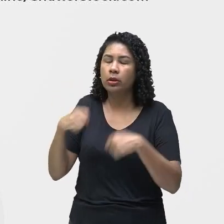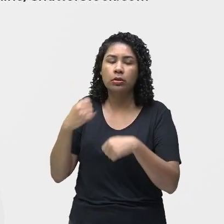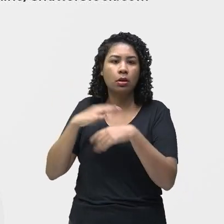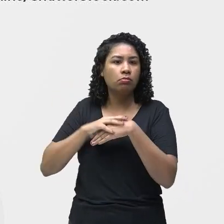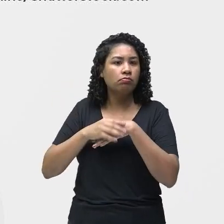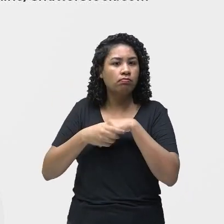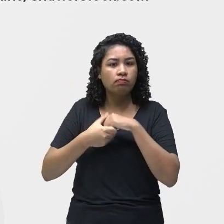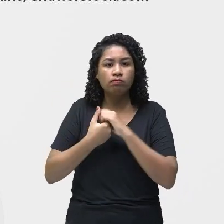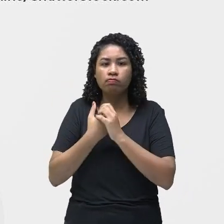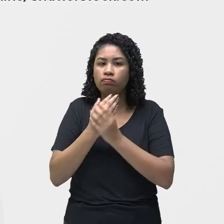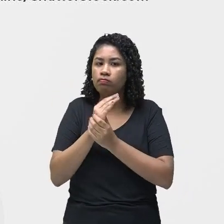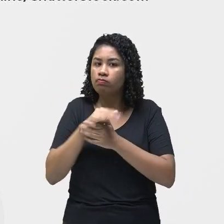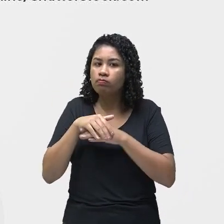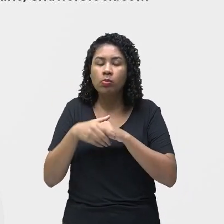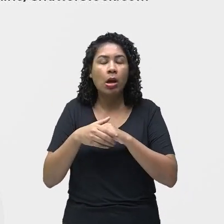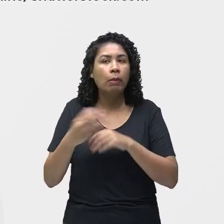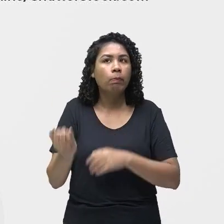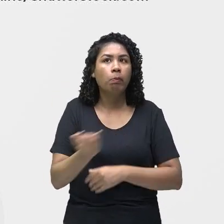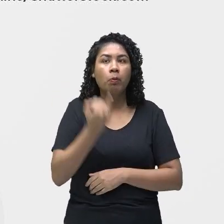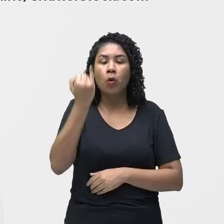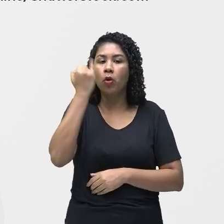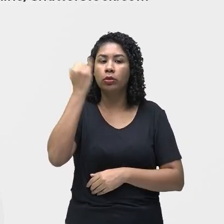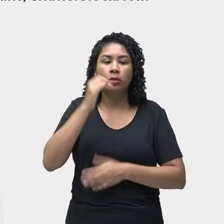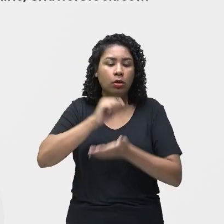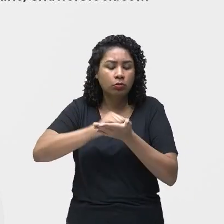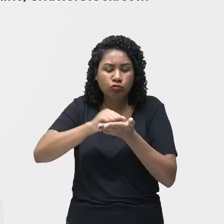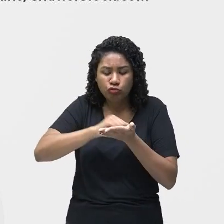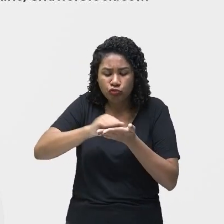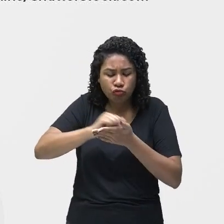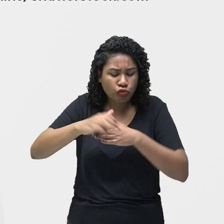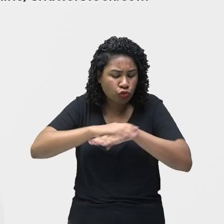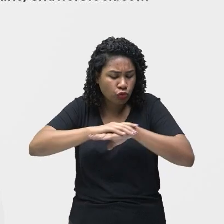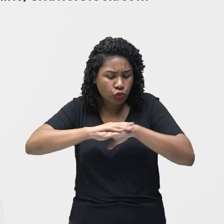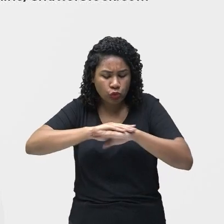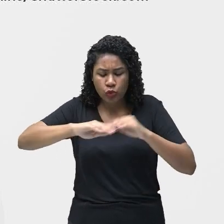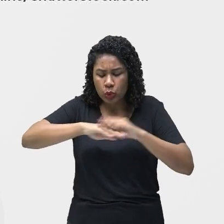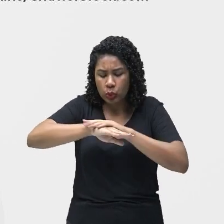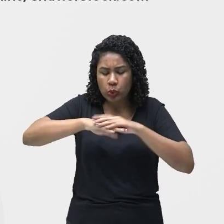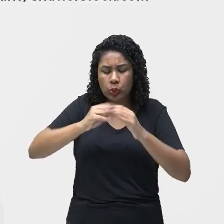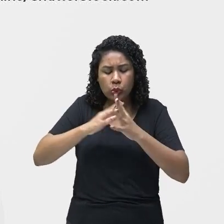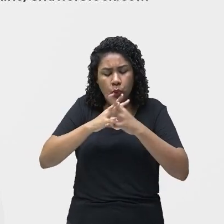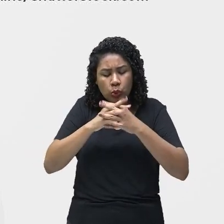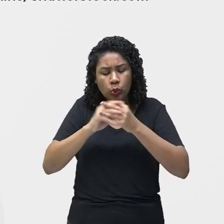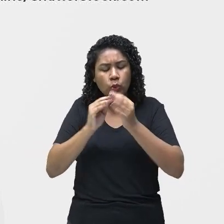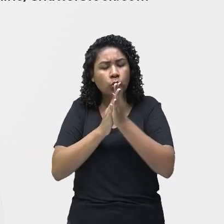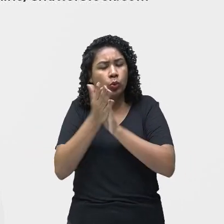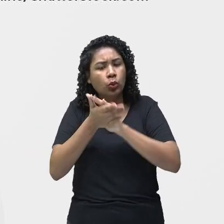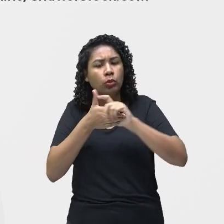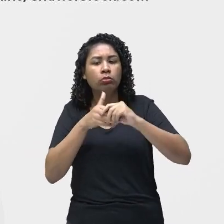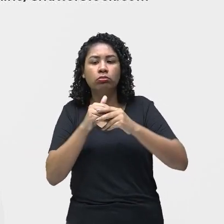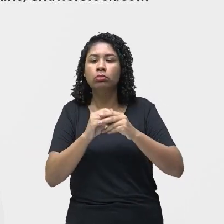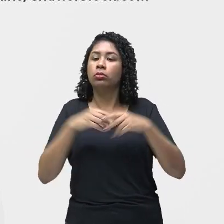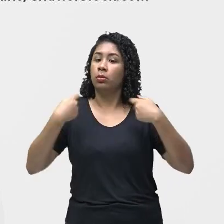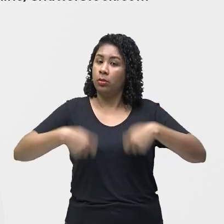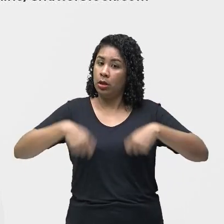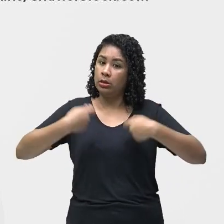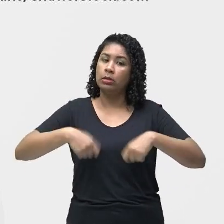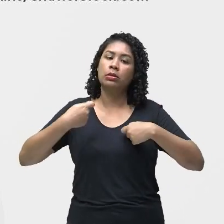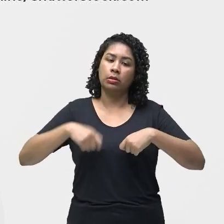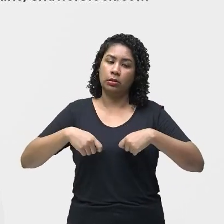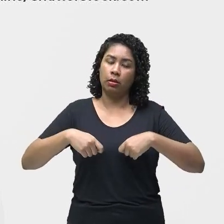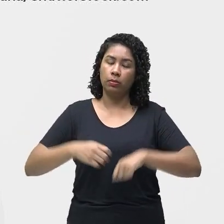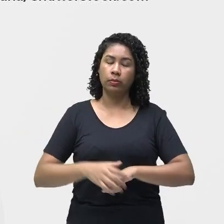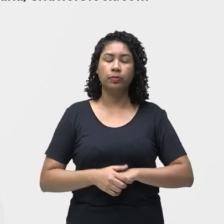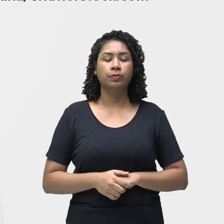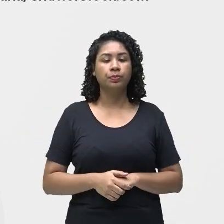higienizadas. Então, não tem nem o que questionar. Foi ao banheiro, precisa higienizar as suas mãos.